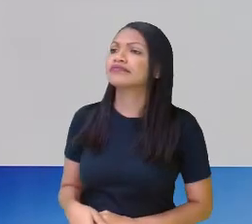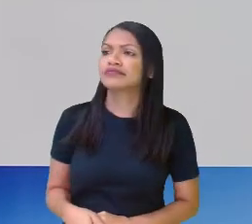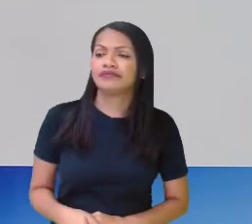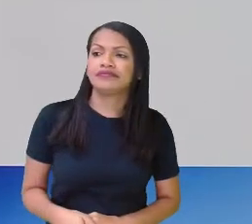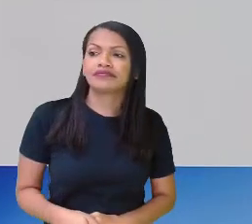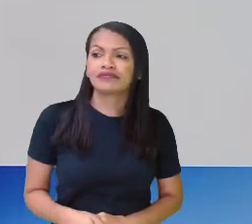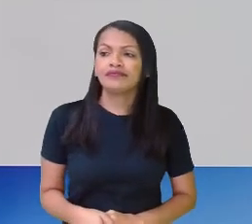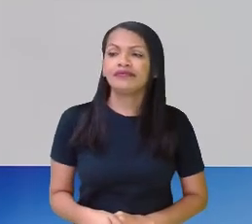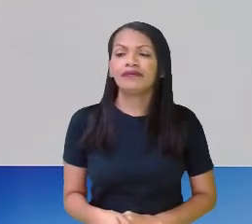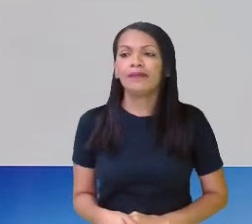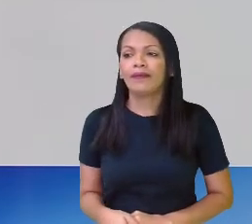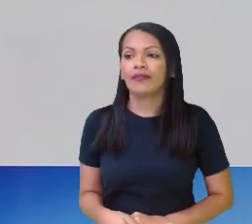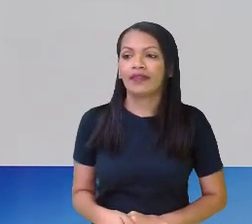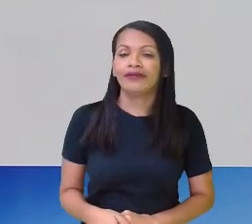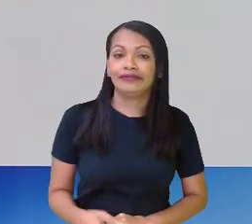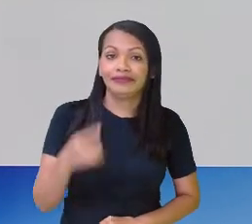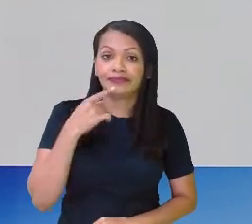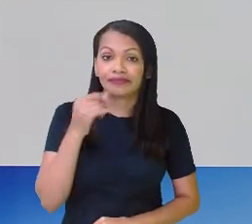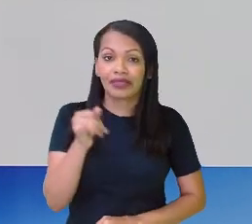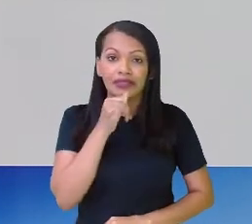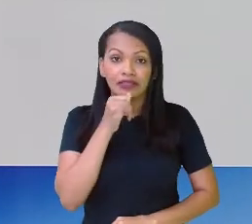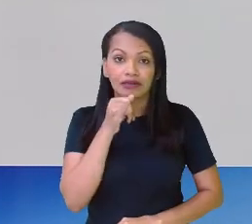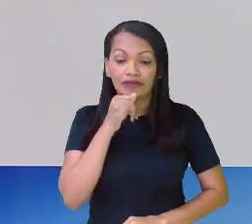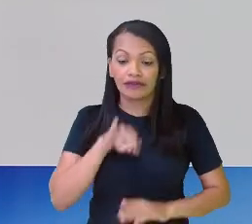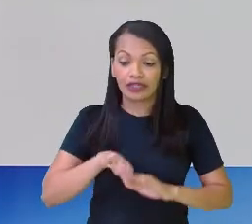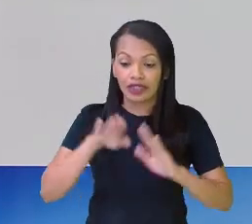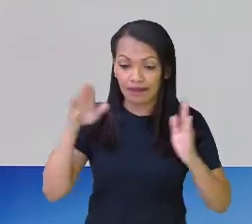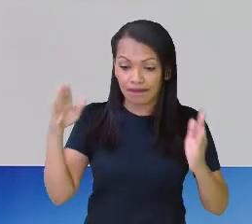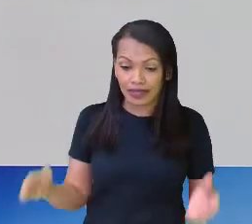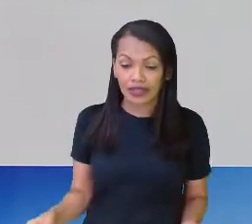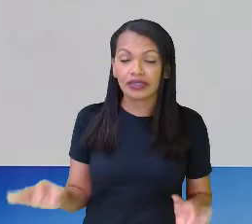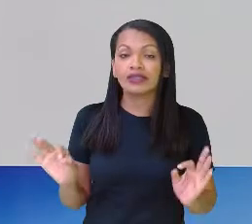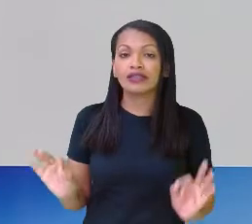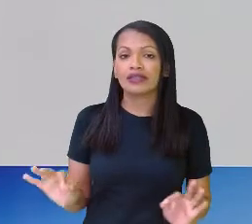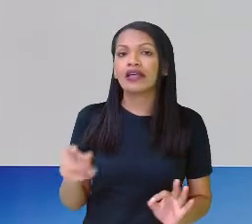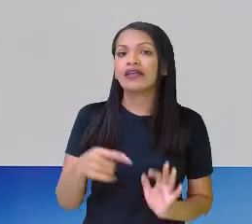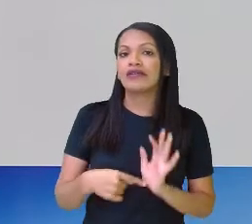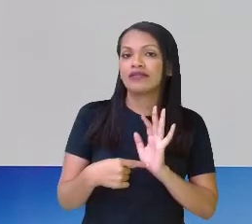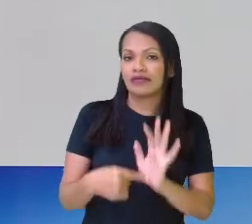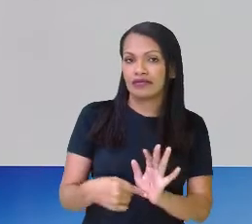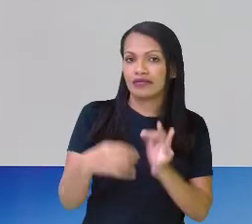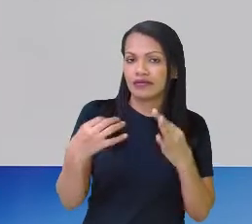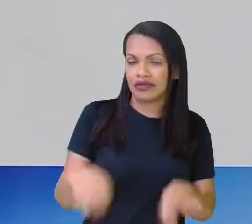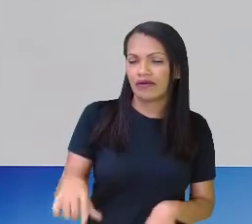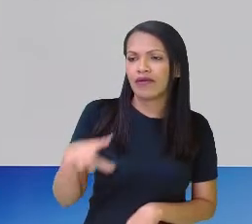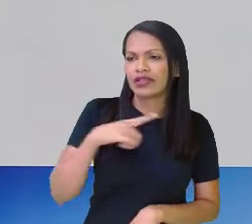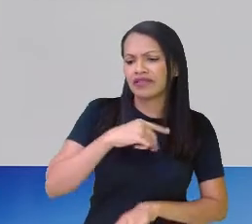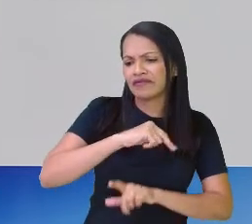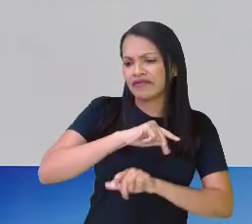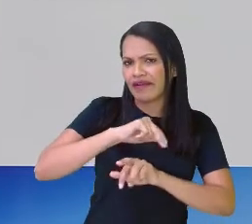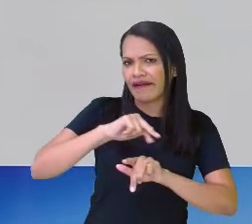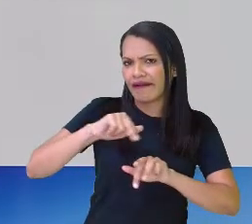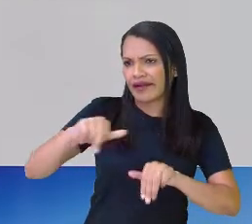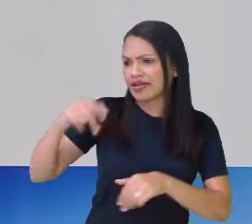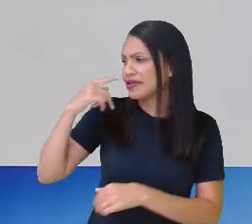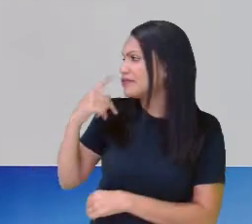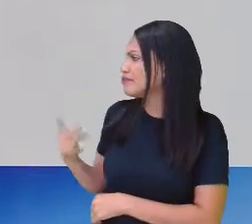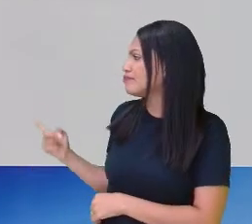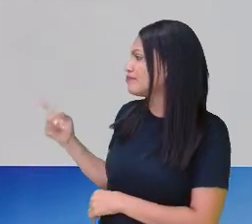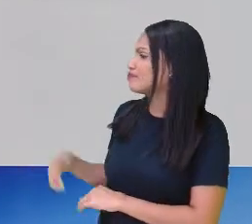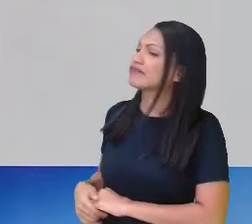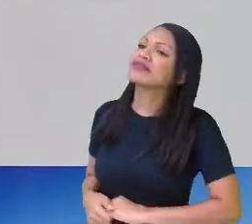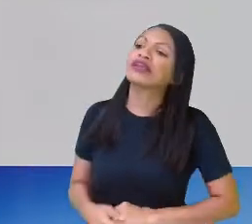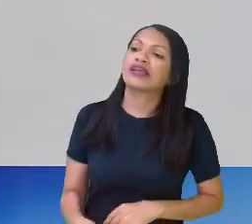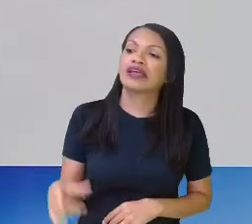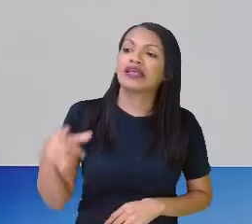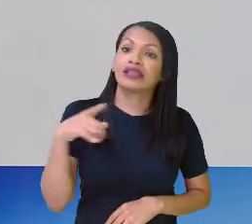exemplificar na mesa, claro. Tenho vários aqui. Eu tenho o meu